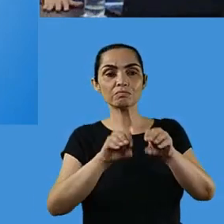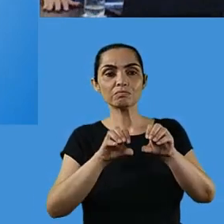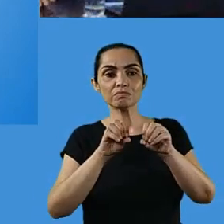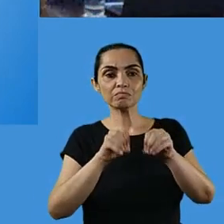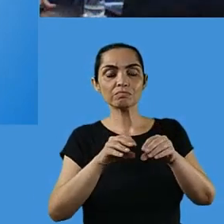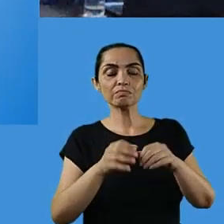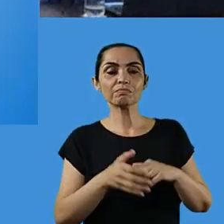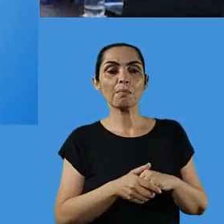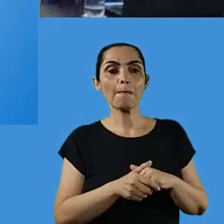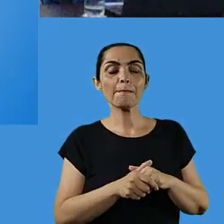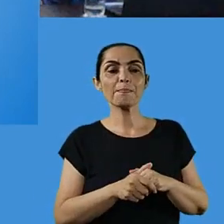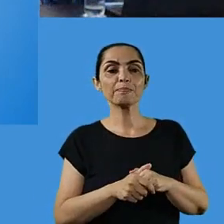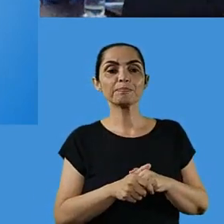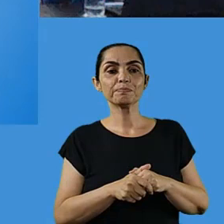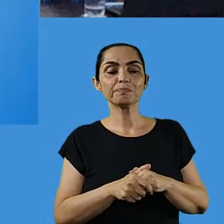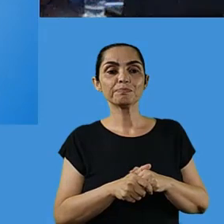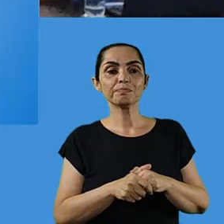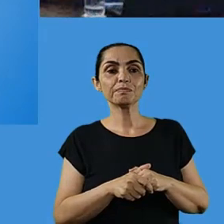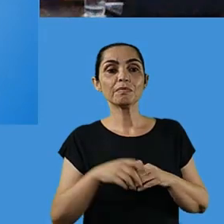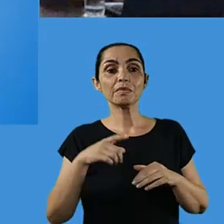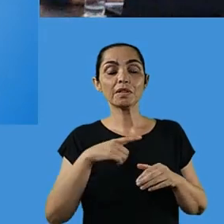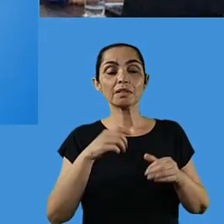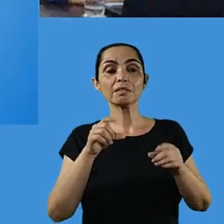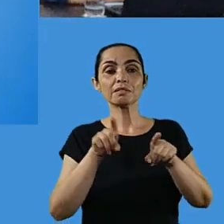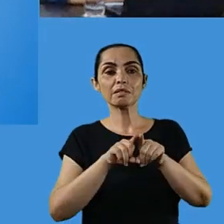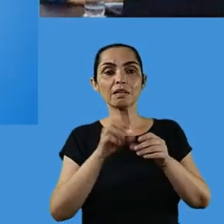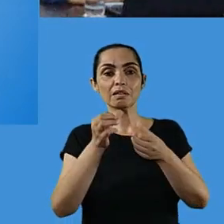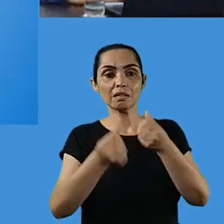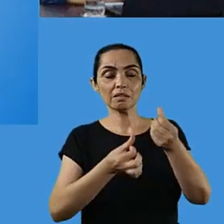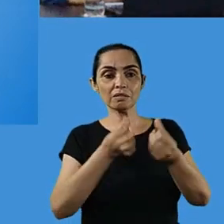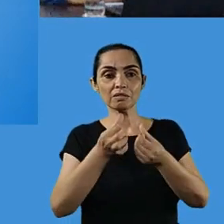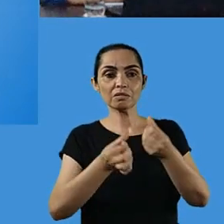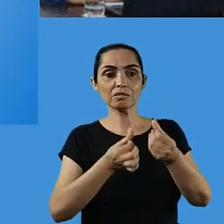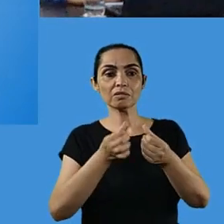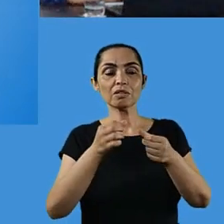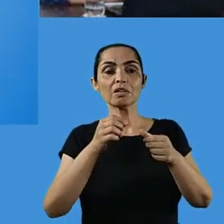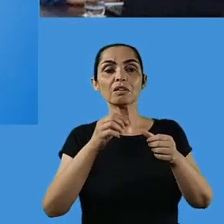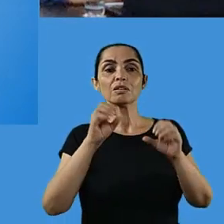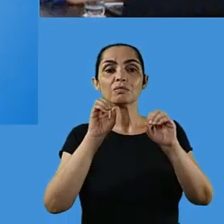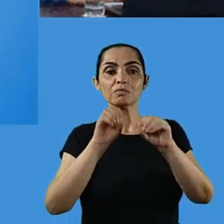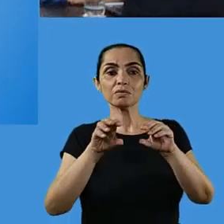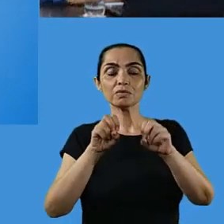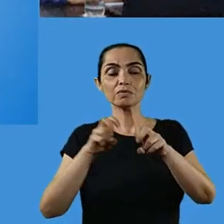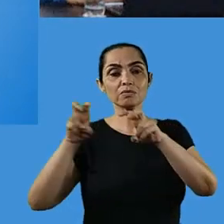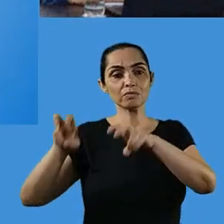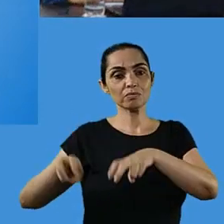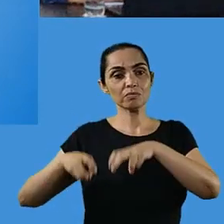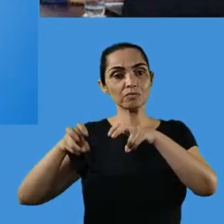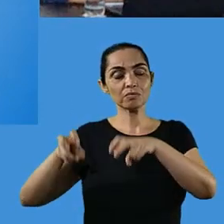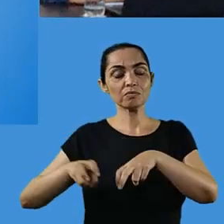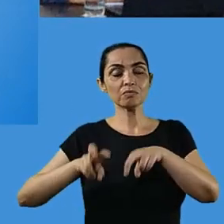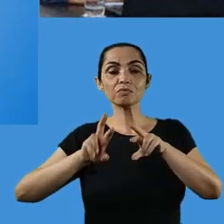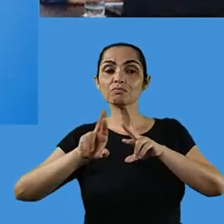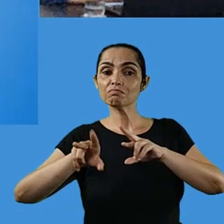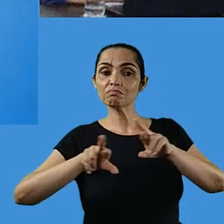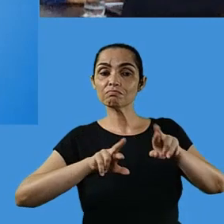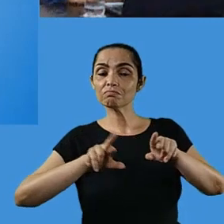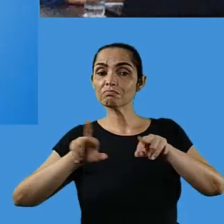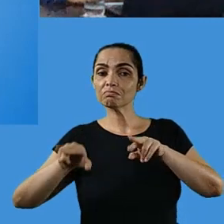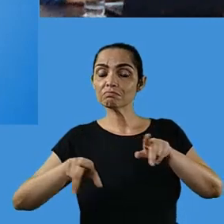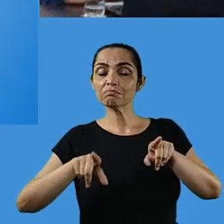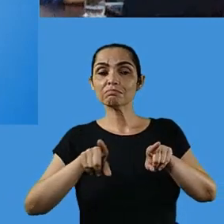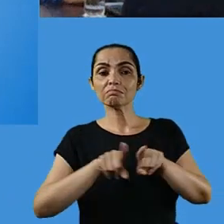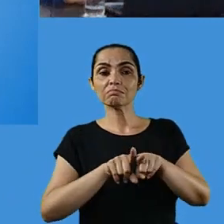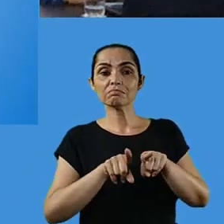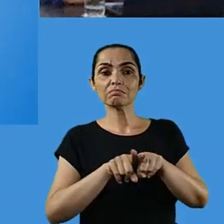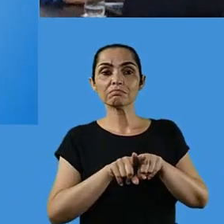leis, por modalidades de ensino. E aqui eu tenho a EJA e o campo. não